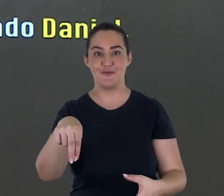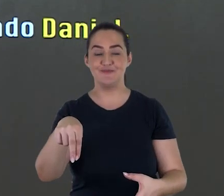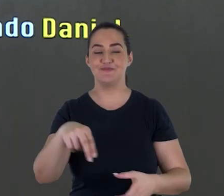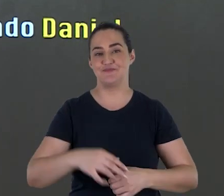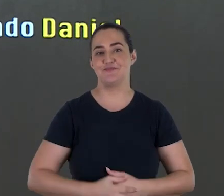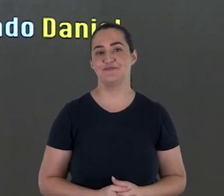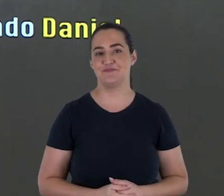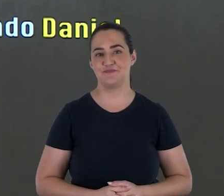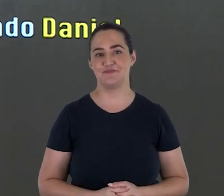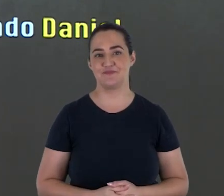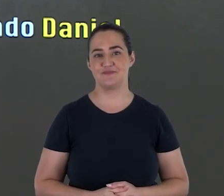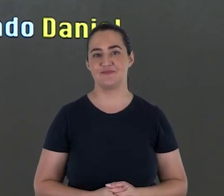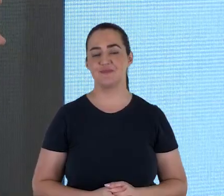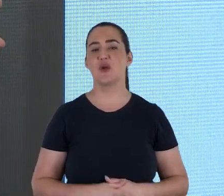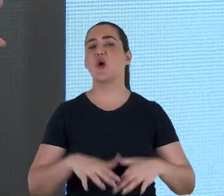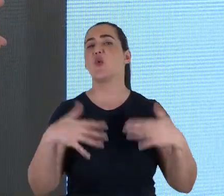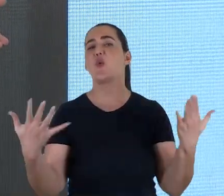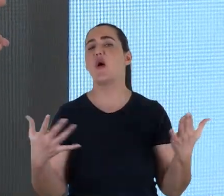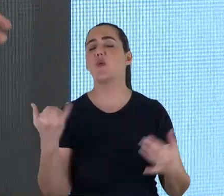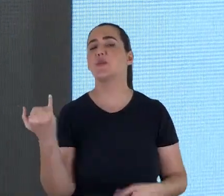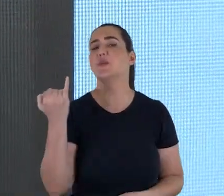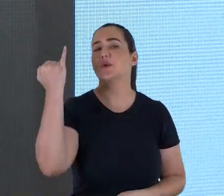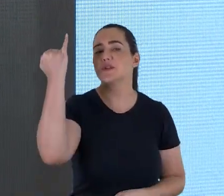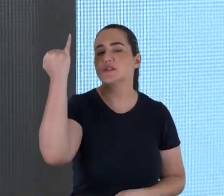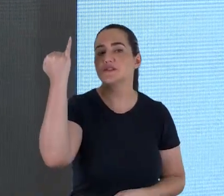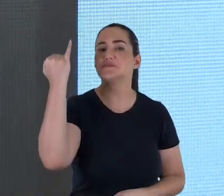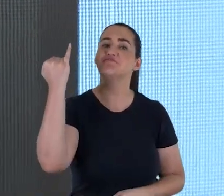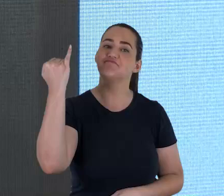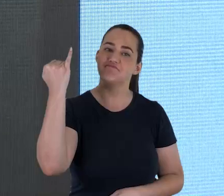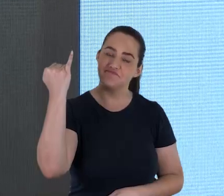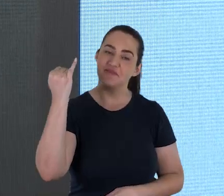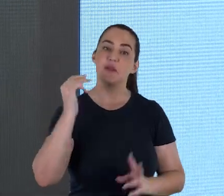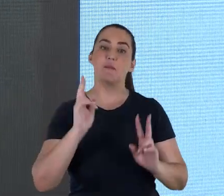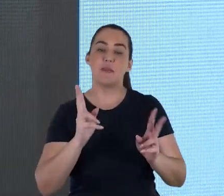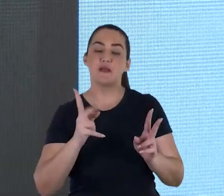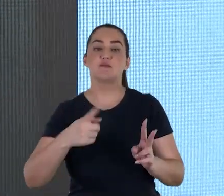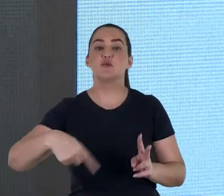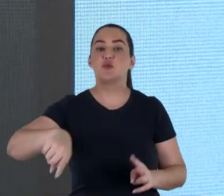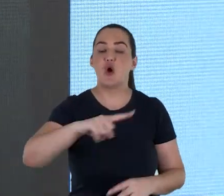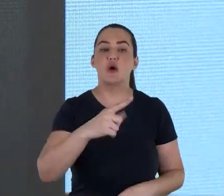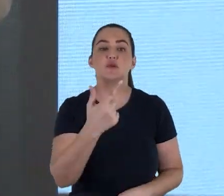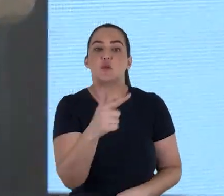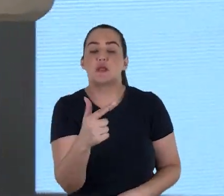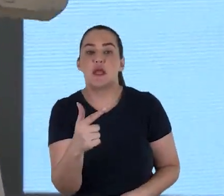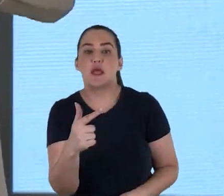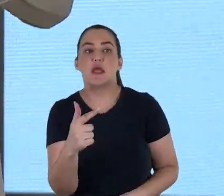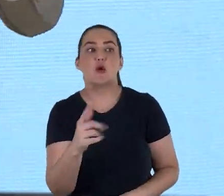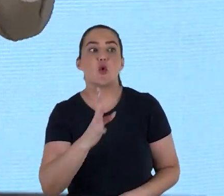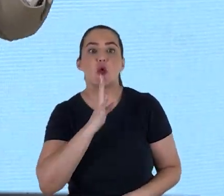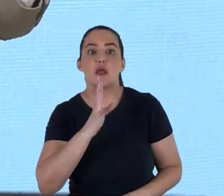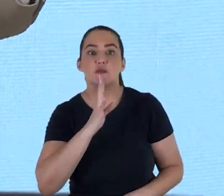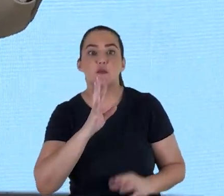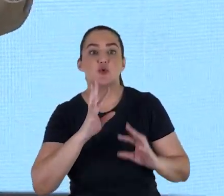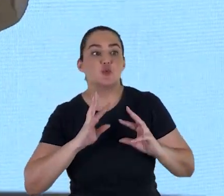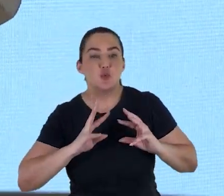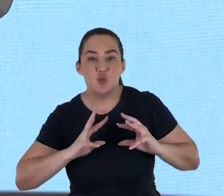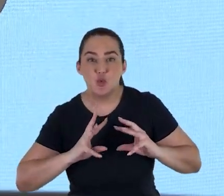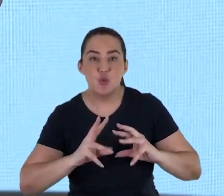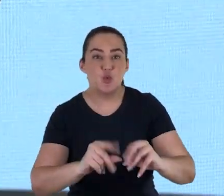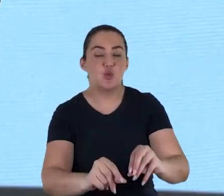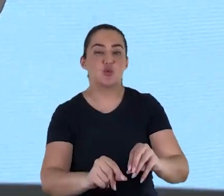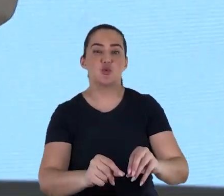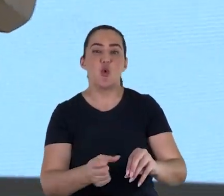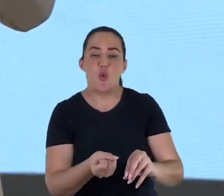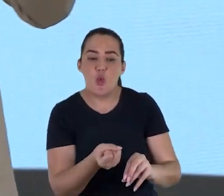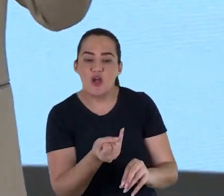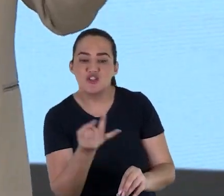do Livro de Daniel. Qual a importância disso? É que, embora ainda não tenhamos um conhecimento total da quantidade